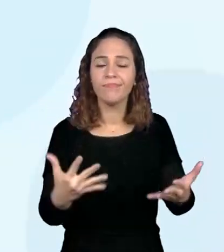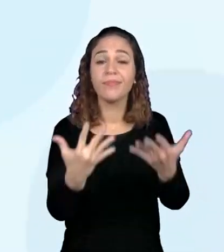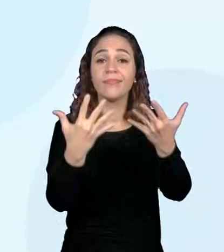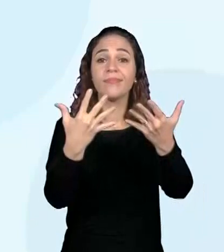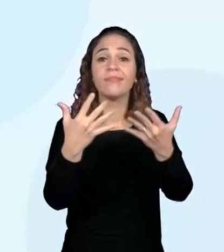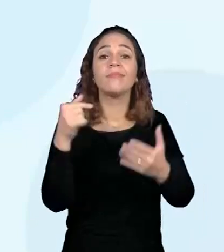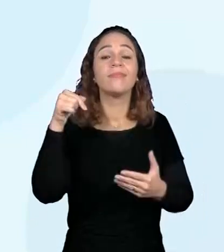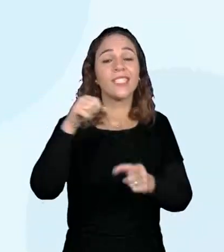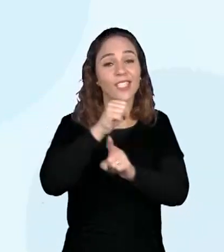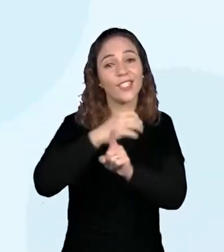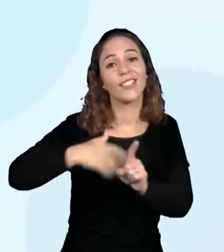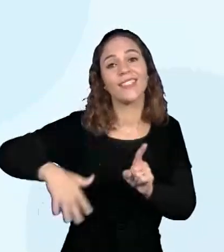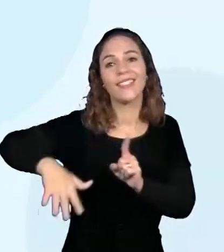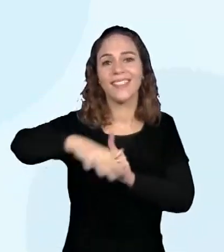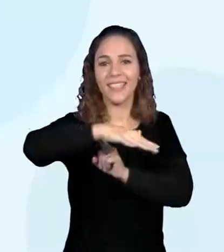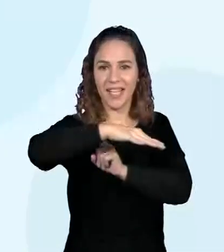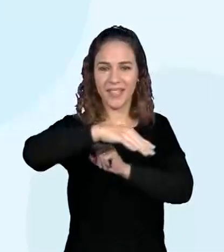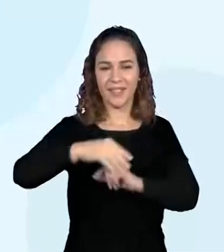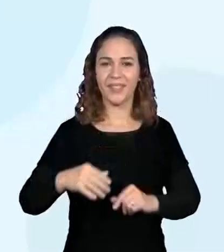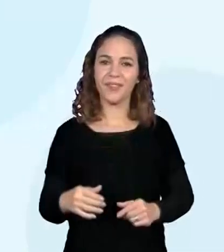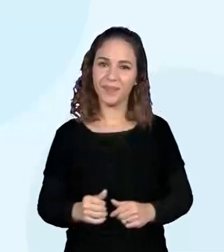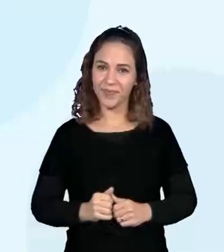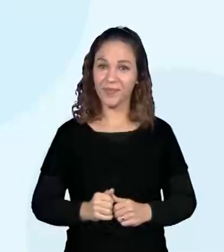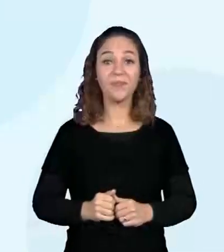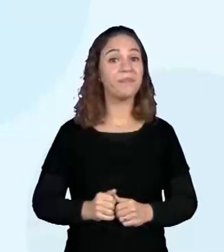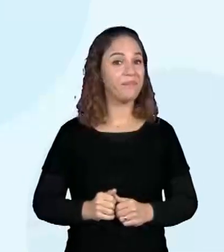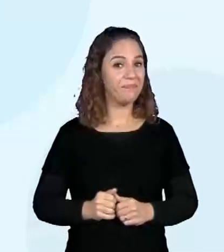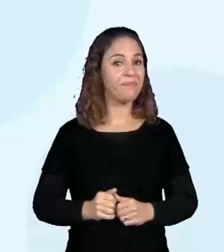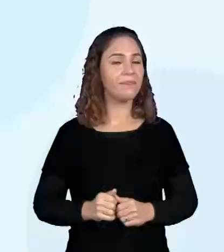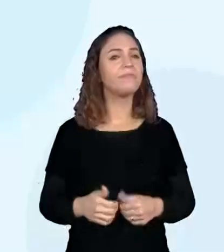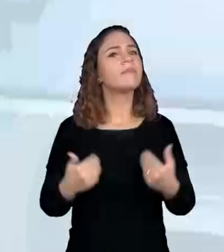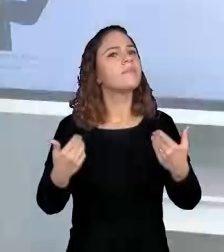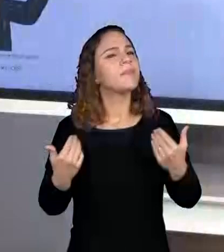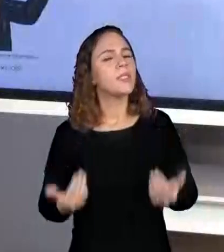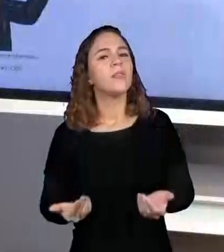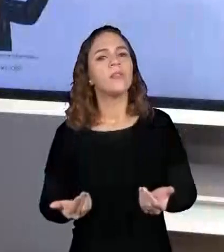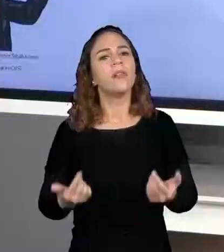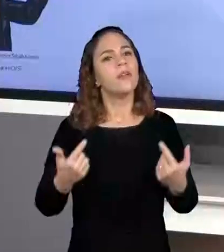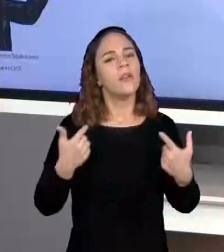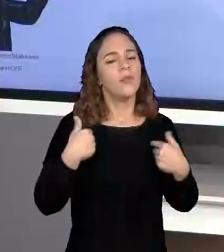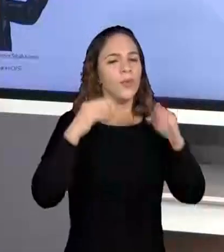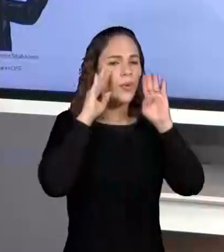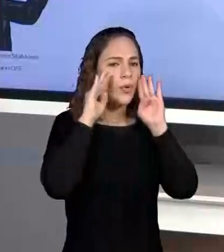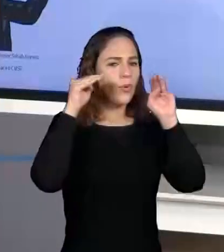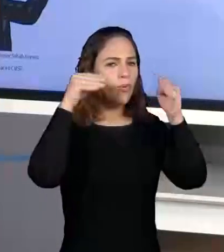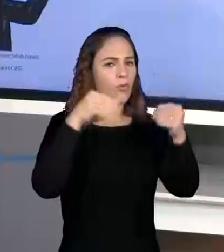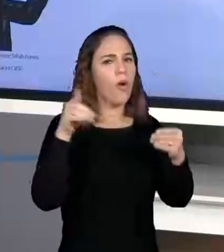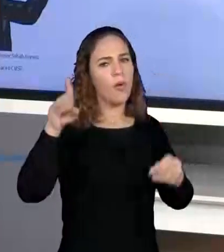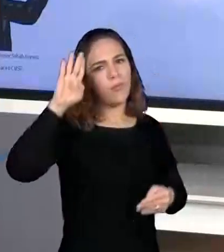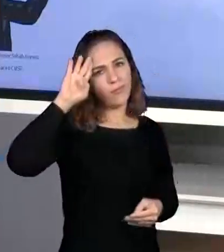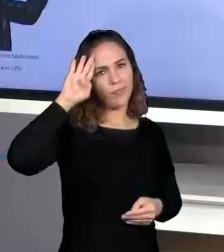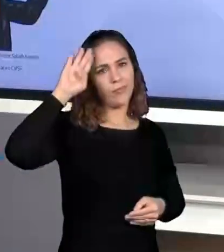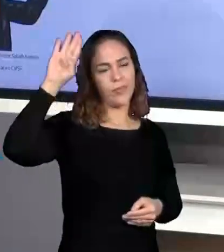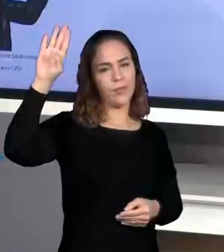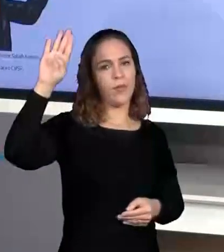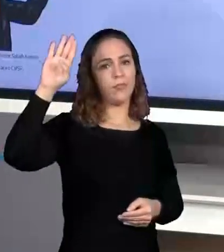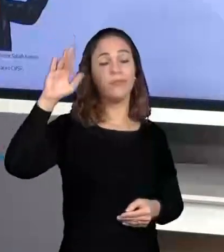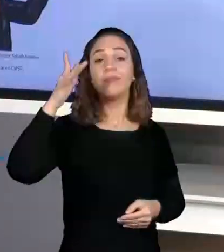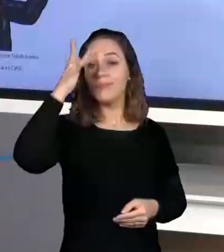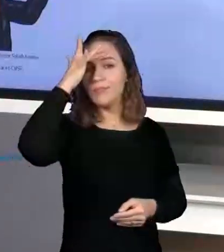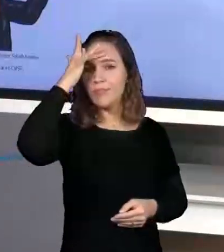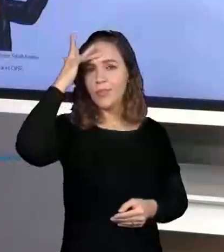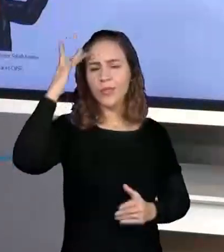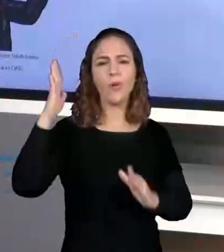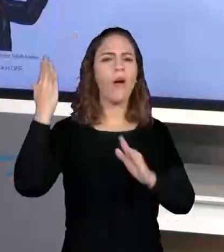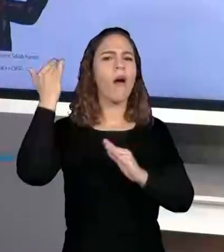da sociedade. Muito bem, então nós vamos ter aí como foco essa migração do Nordeste